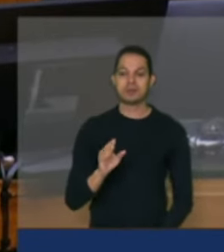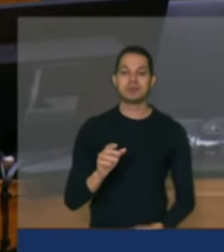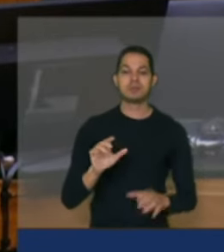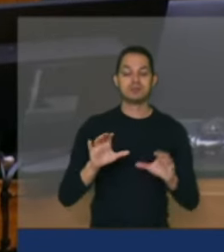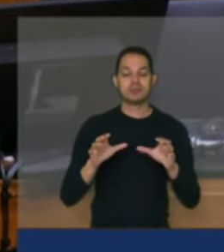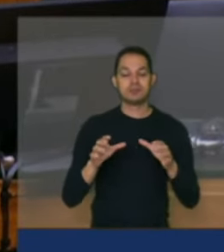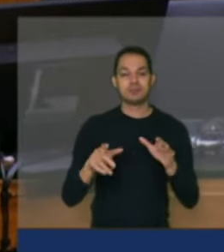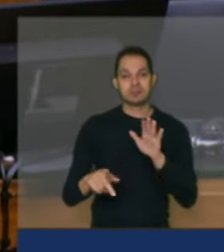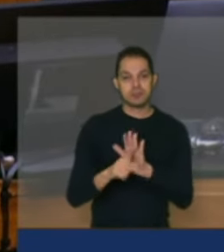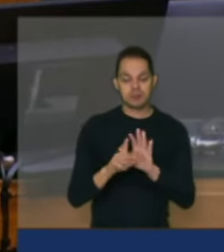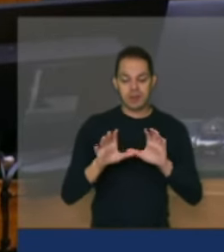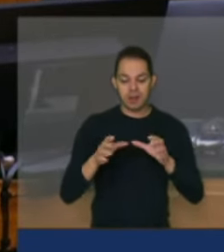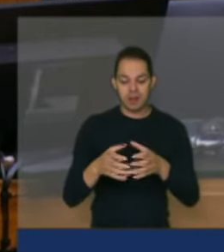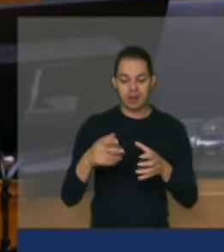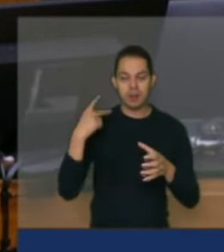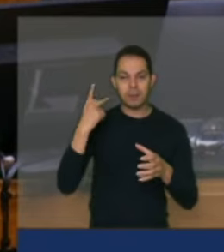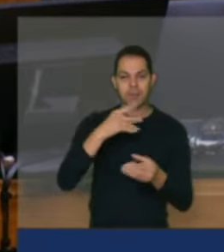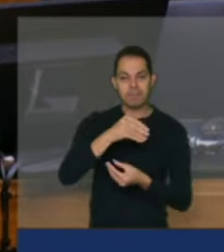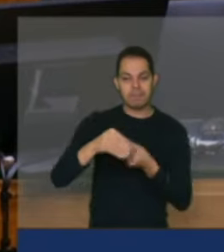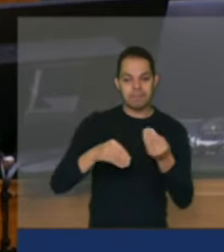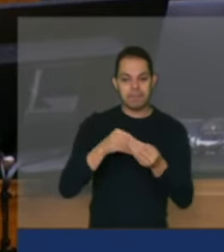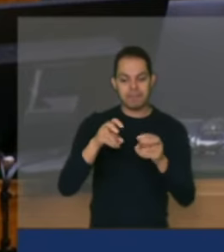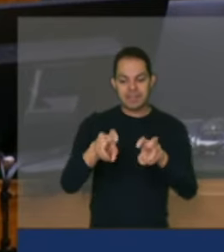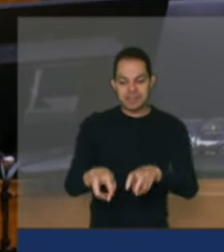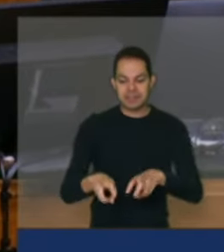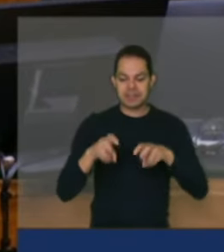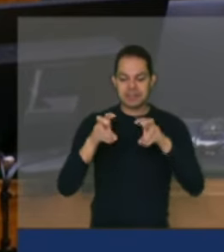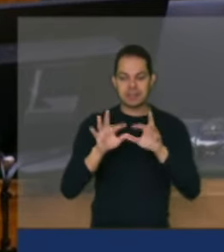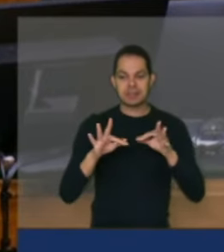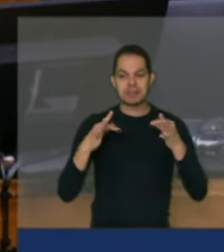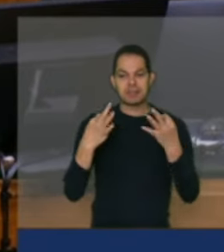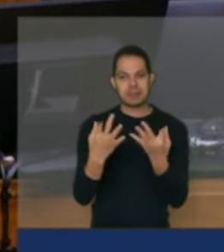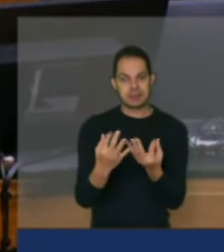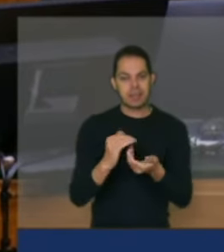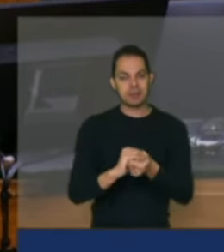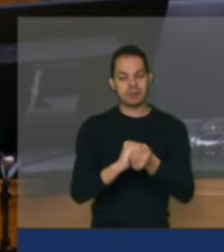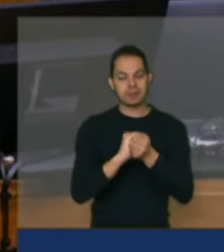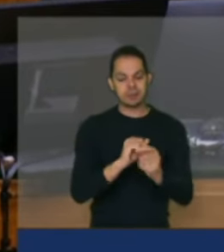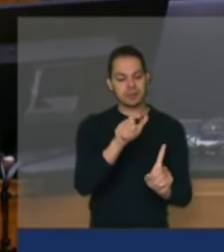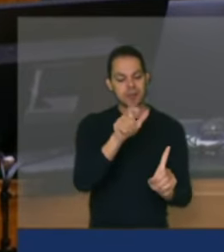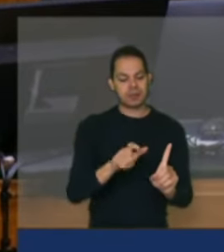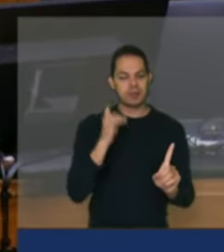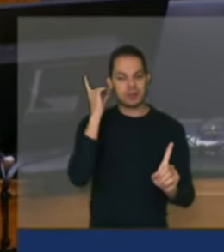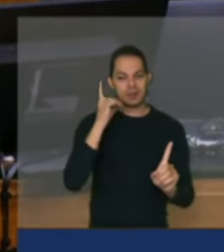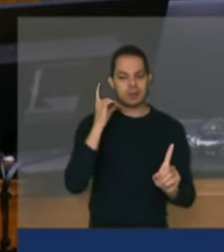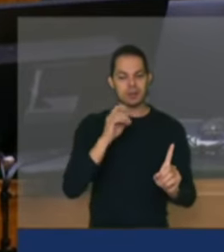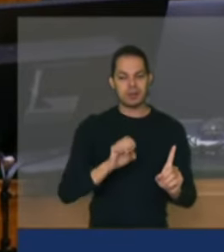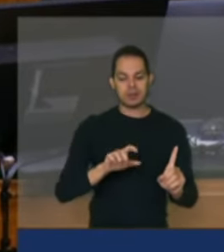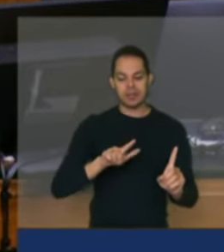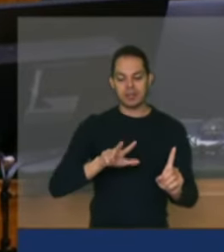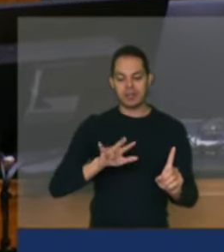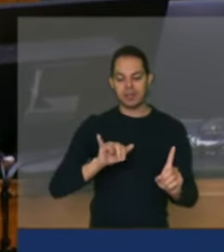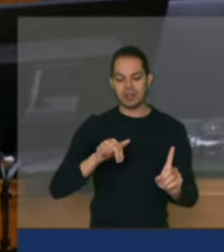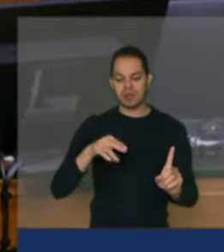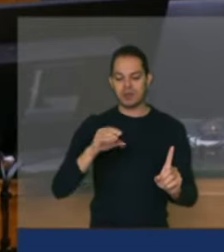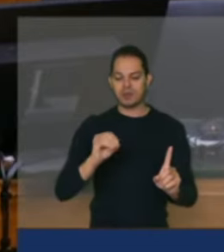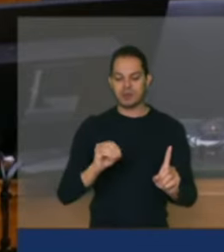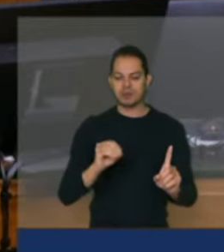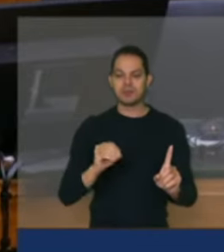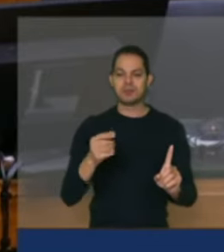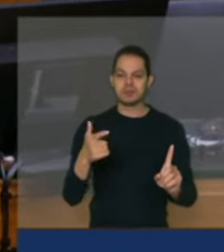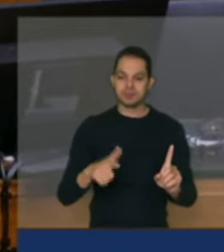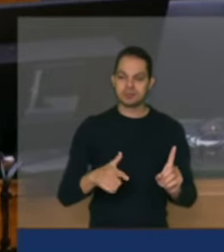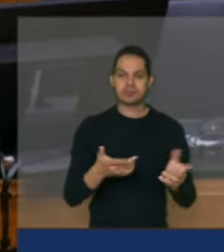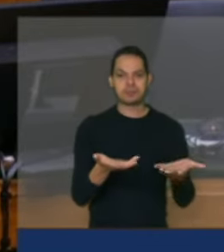Parlamentar Mista da Agricultura Familiar. Quero cumprimentar aqui o deputado Elvino Bongás, convido também para a